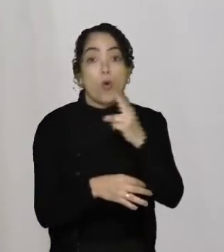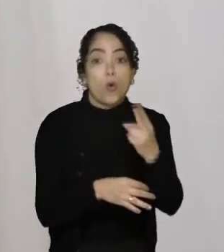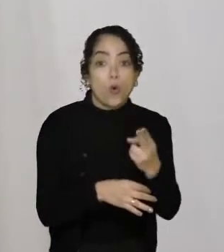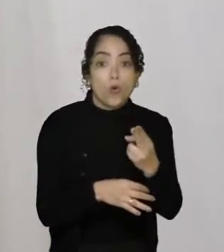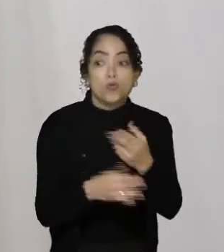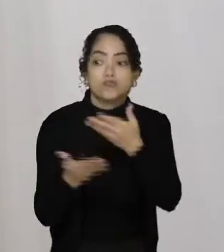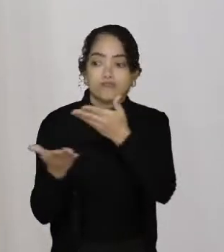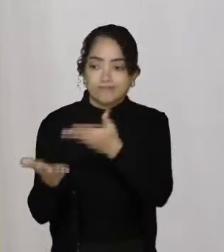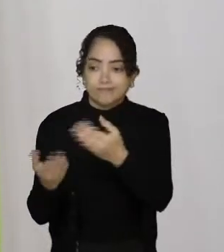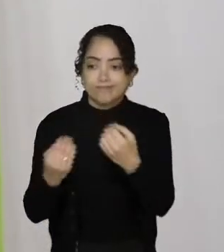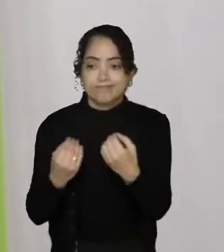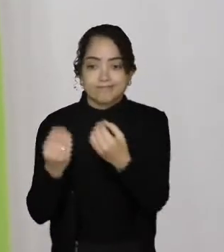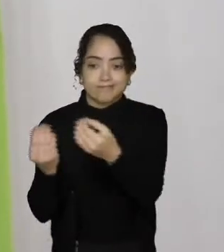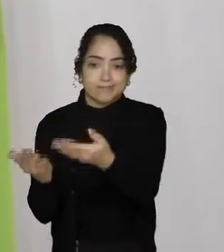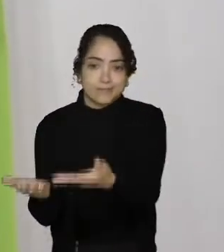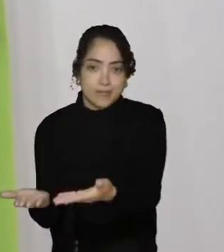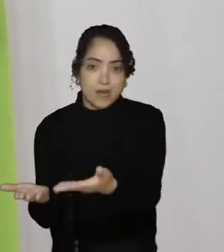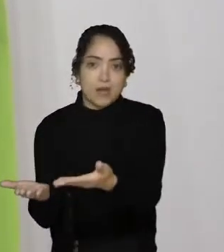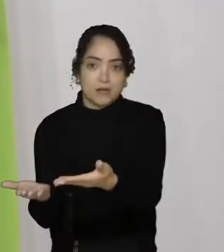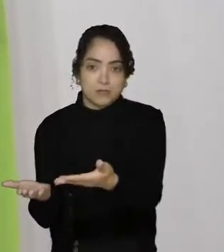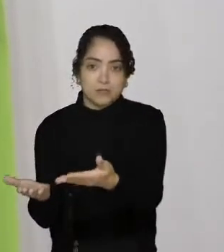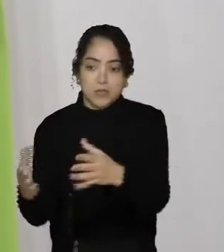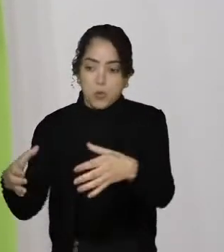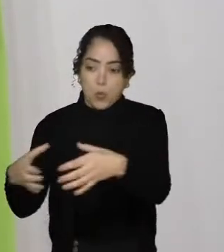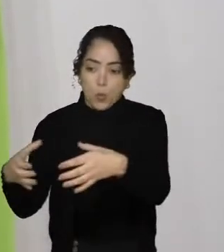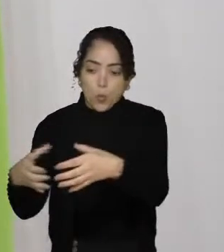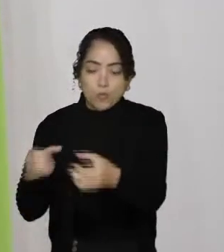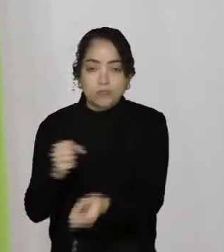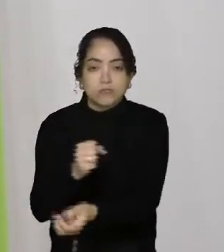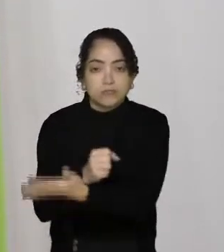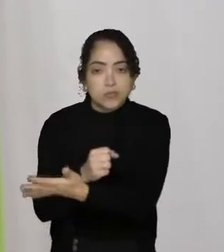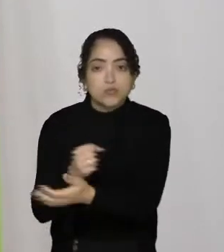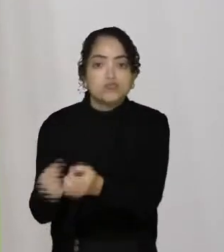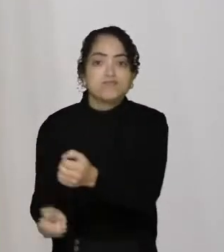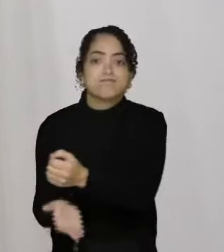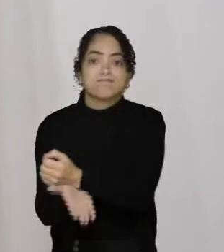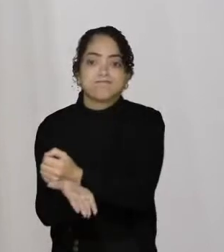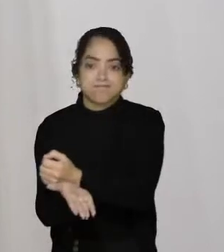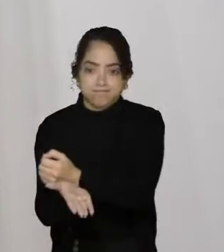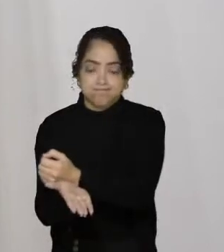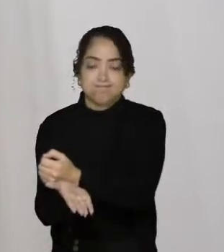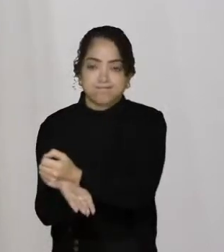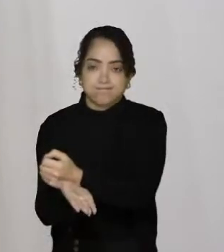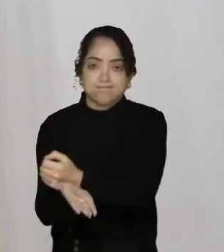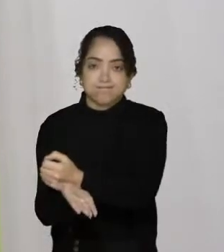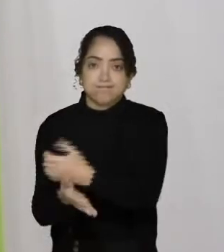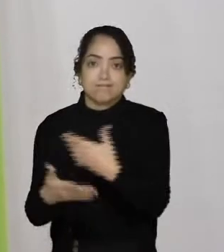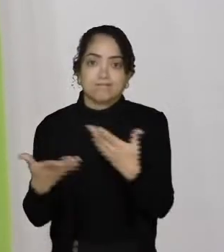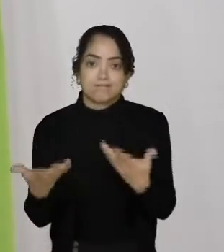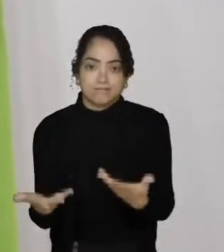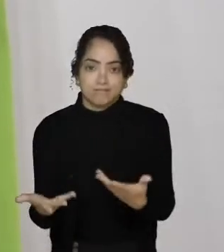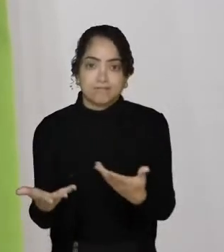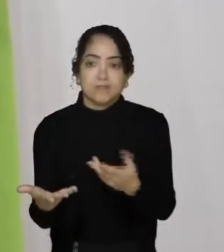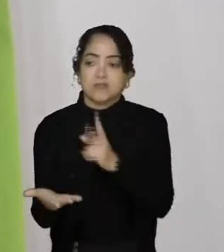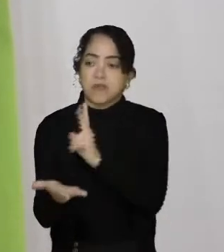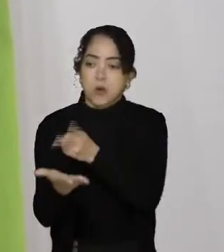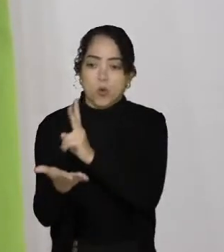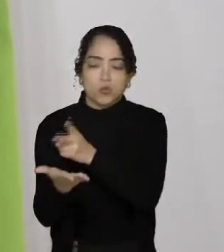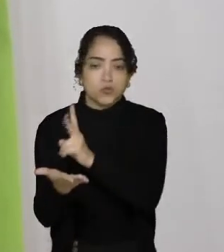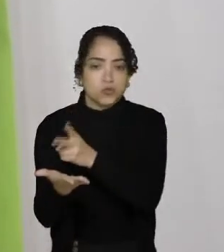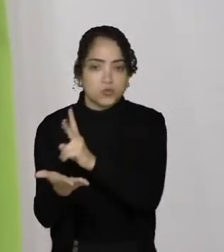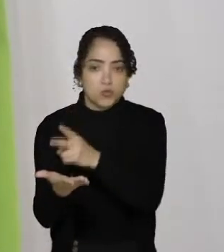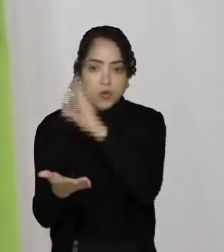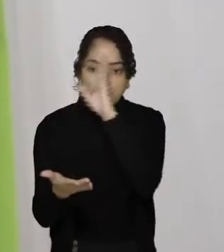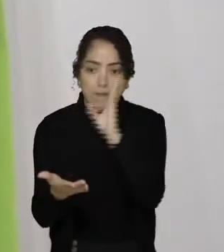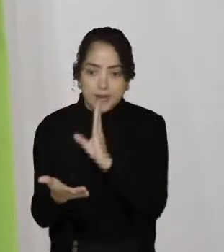poder mais uma vez para uma cambada de corrupto, que vai aparelhar o poder para nunca mais sair, e vai colocar o Brasil